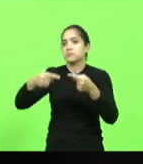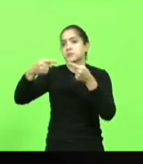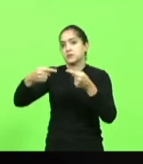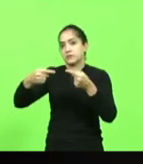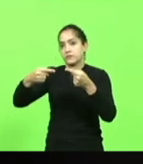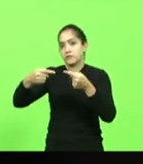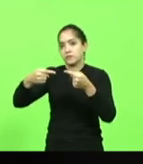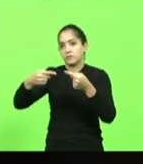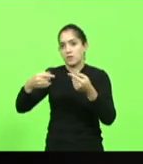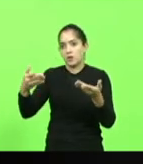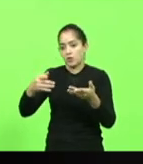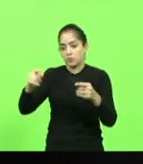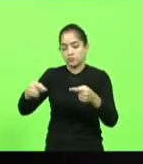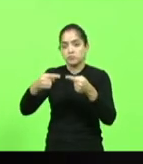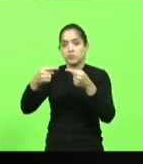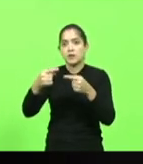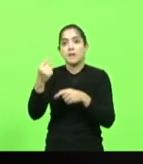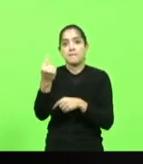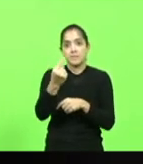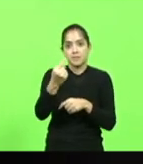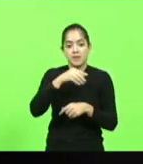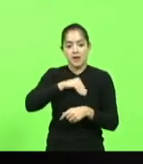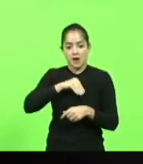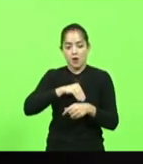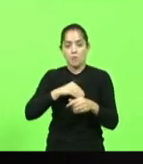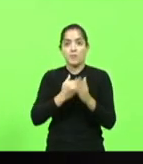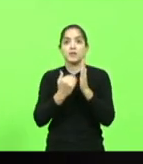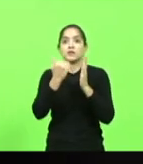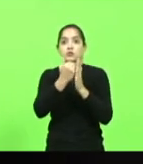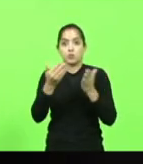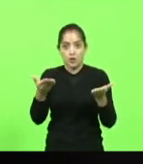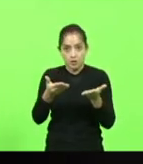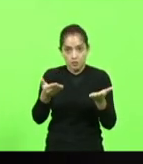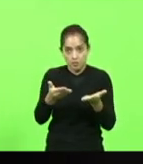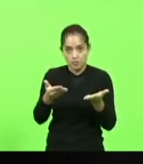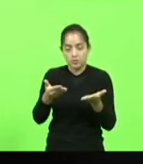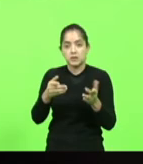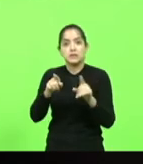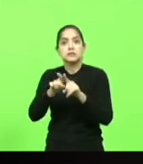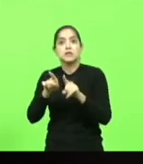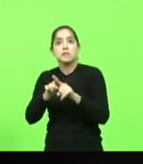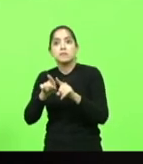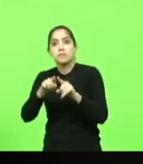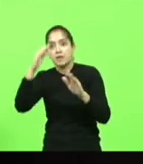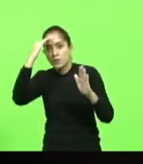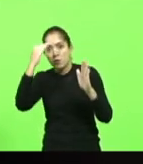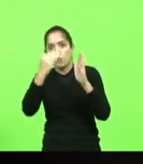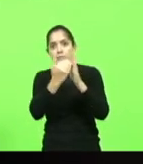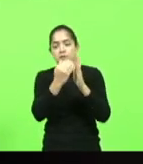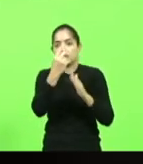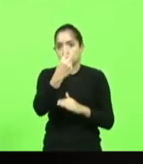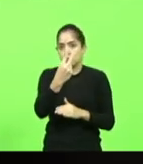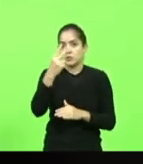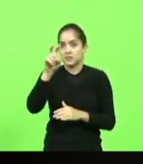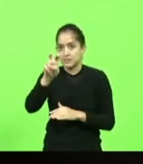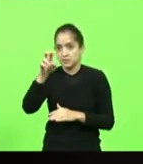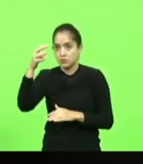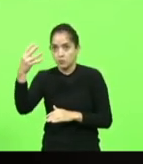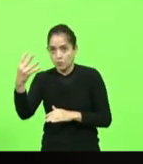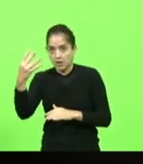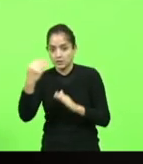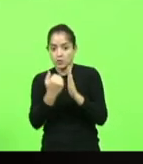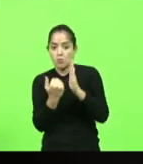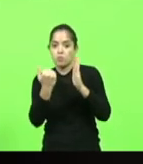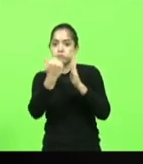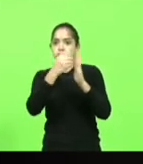primeiro dar aumento esse ano segundo fazer cumprir a 254 onde que o maior salário não